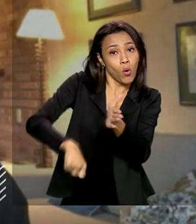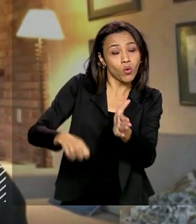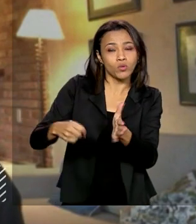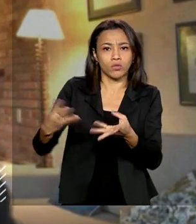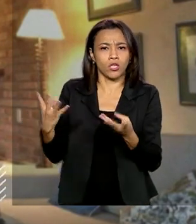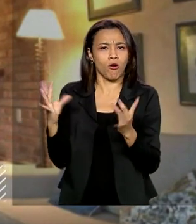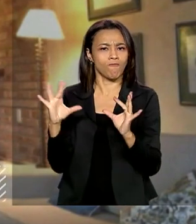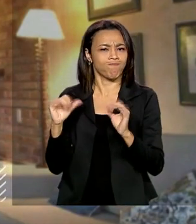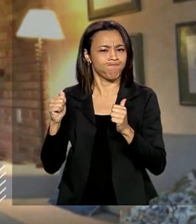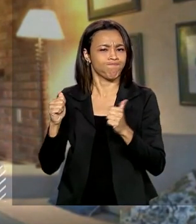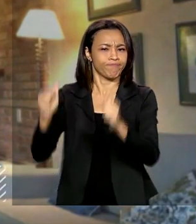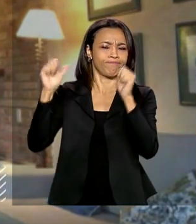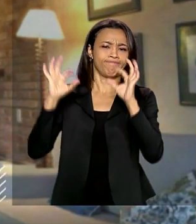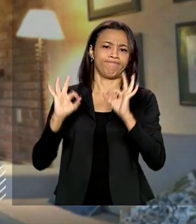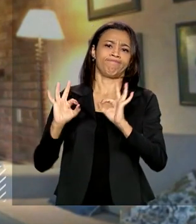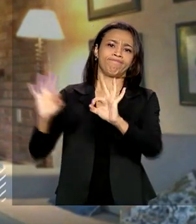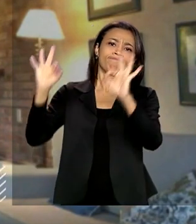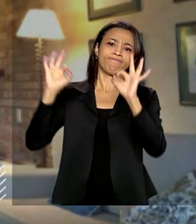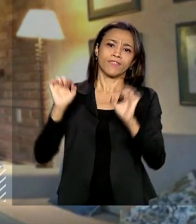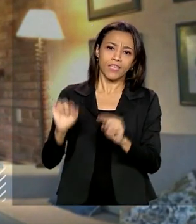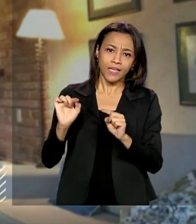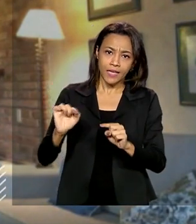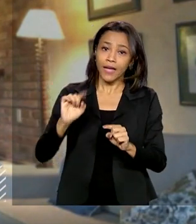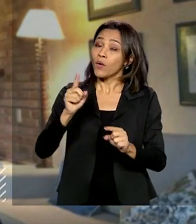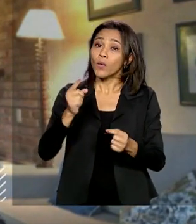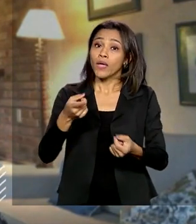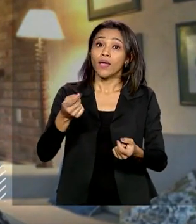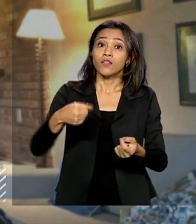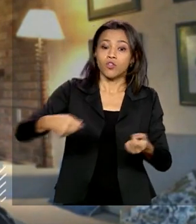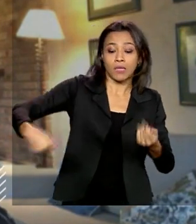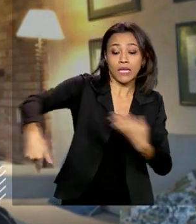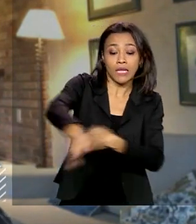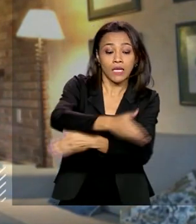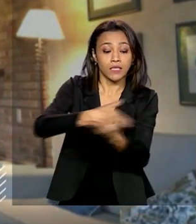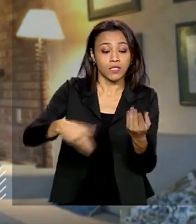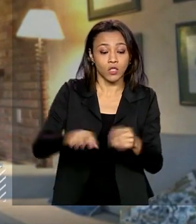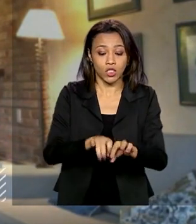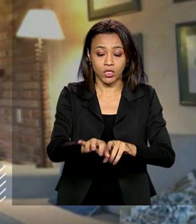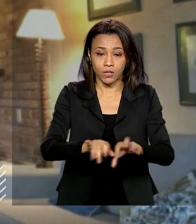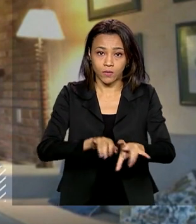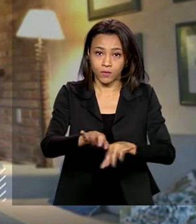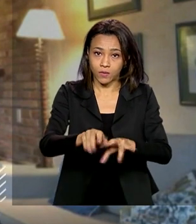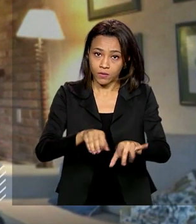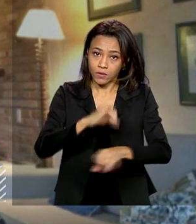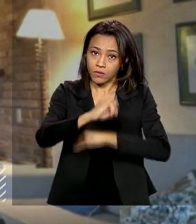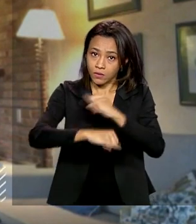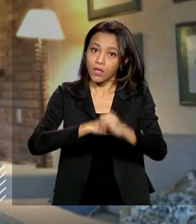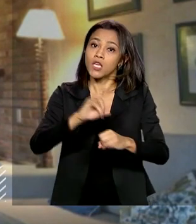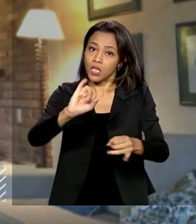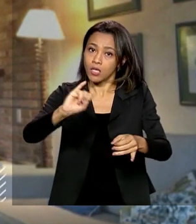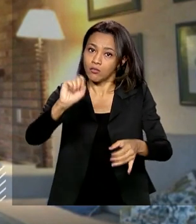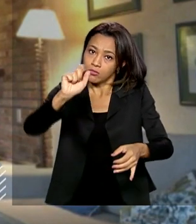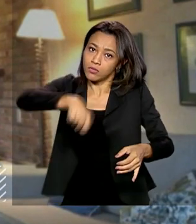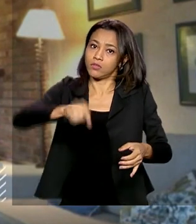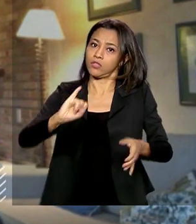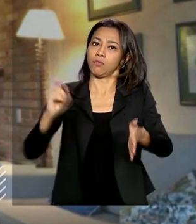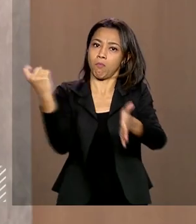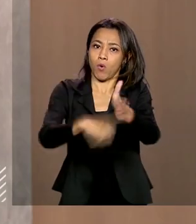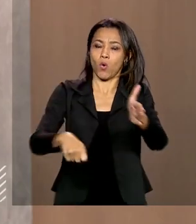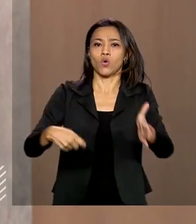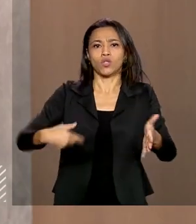moderno, que é o imposto sobre as transações digitais. Esse imposto, sim. Esse